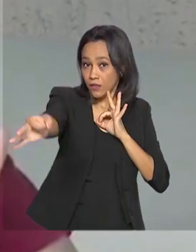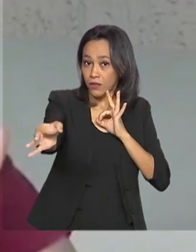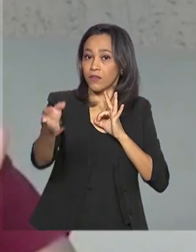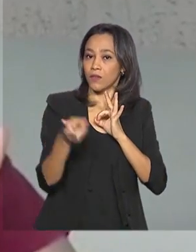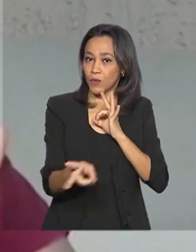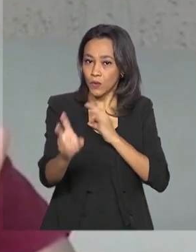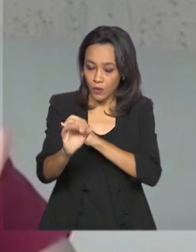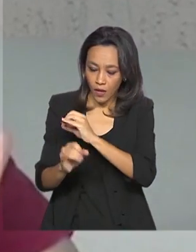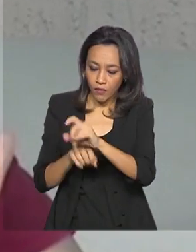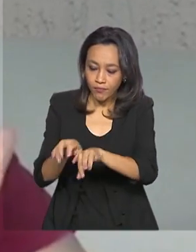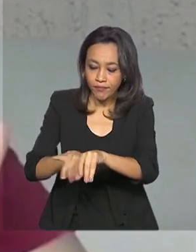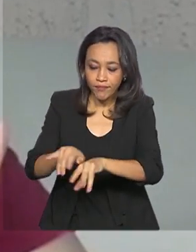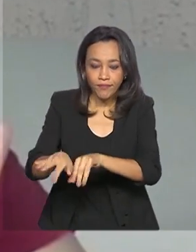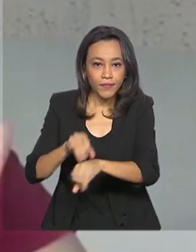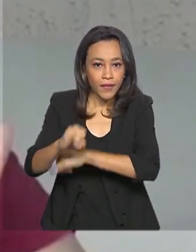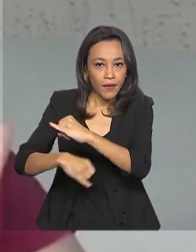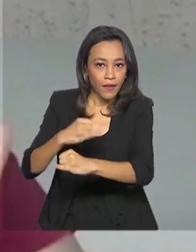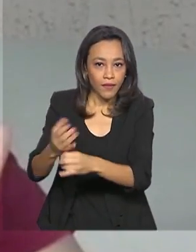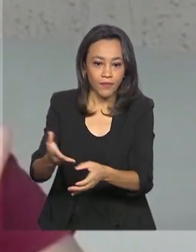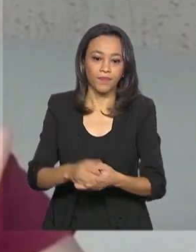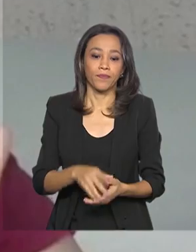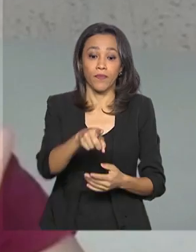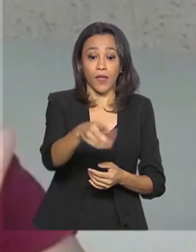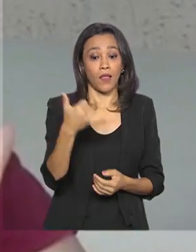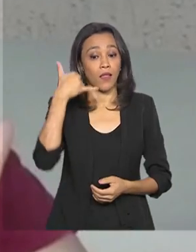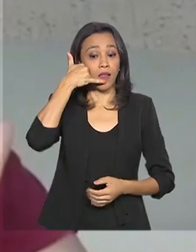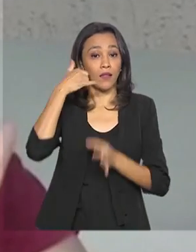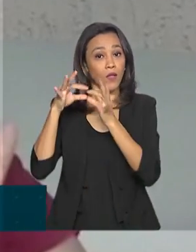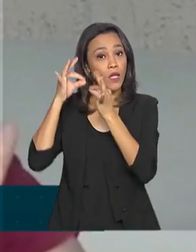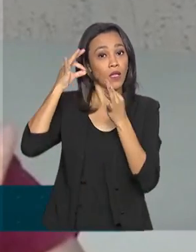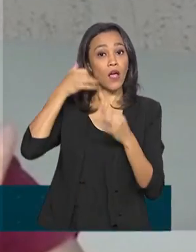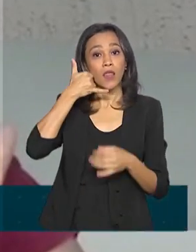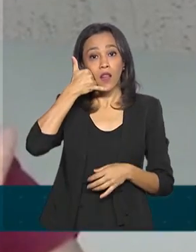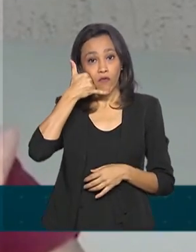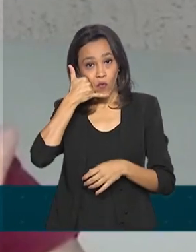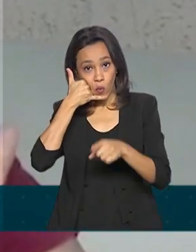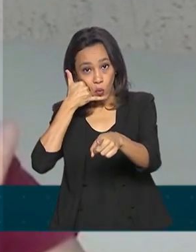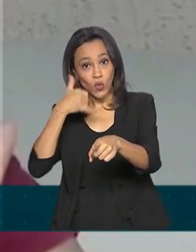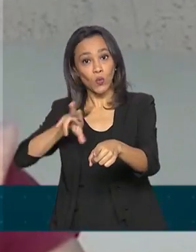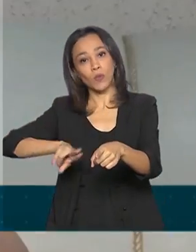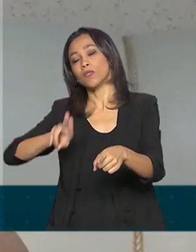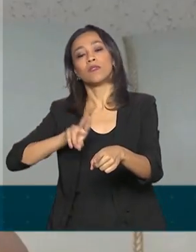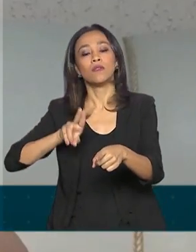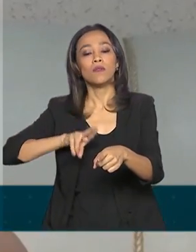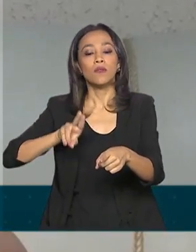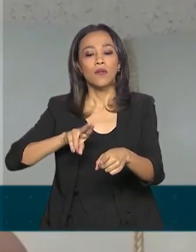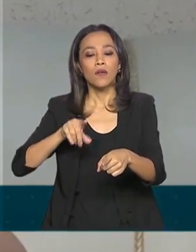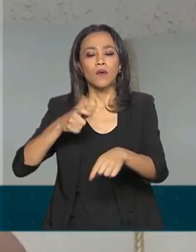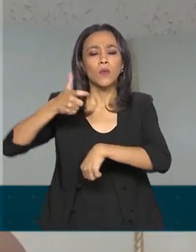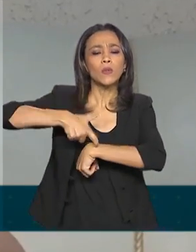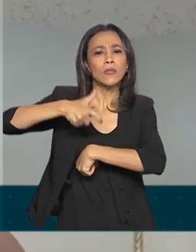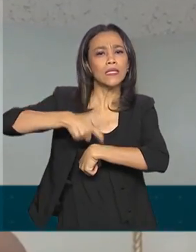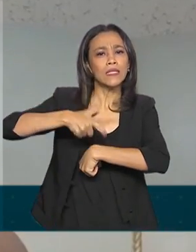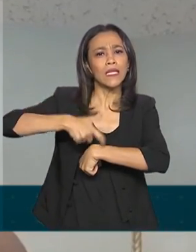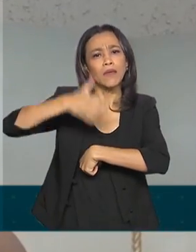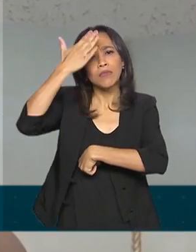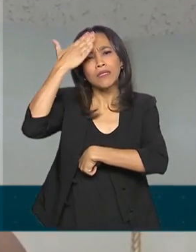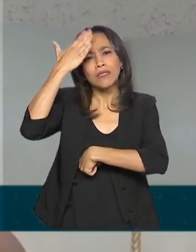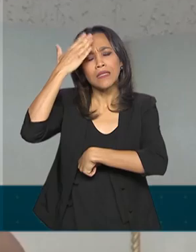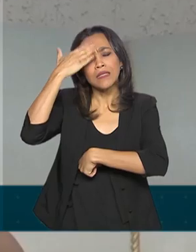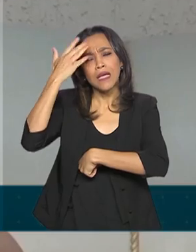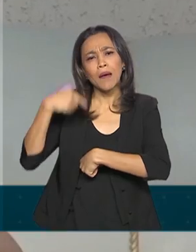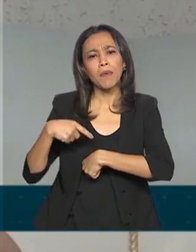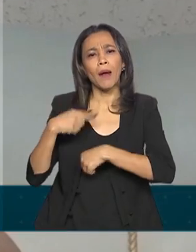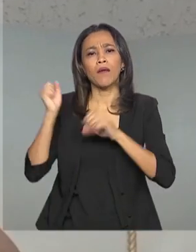Foi assim, usando apenas um telefone, que a dona de casa, Maria Luzimar, descobriu quanto tempo falta para se aposentar.